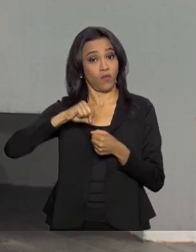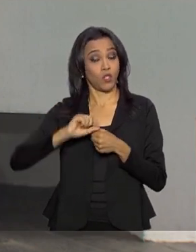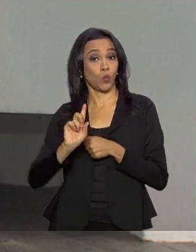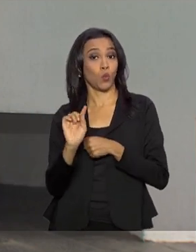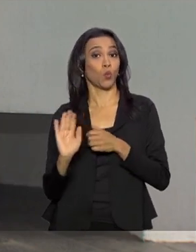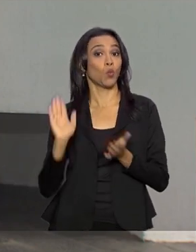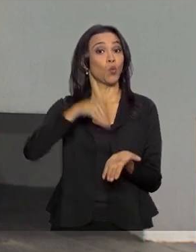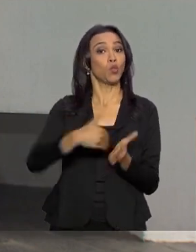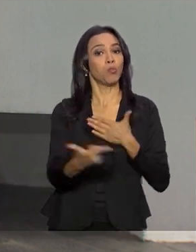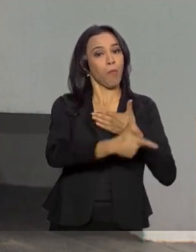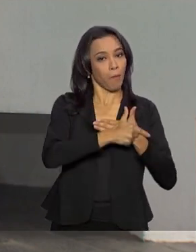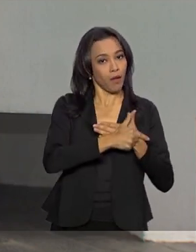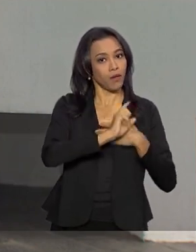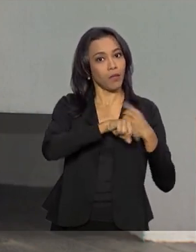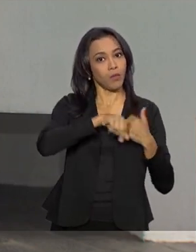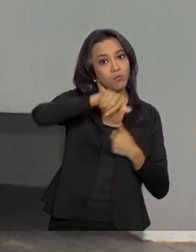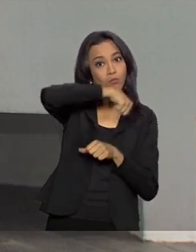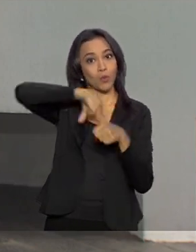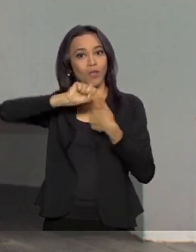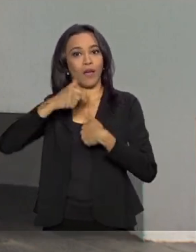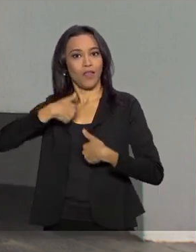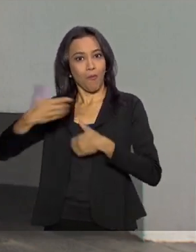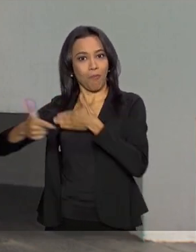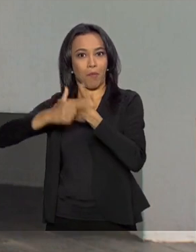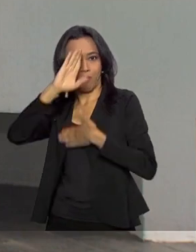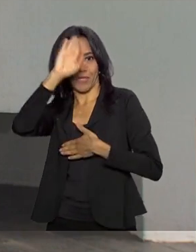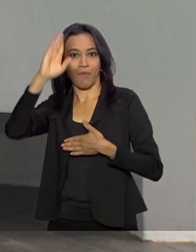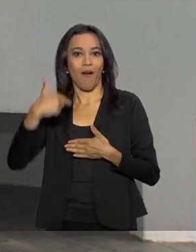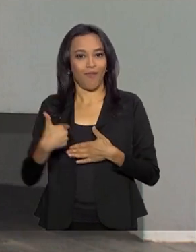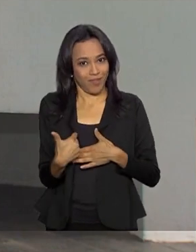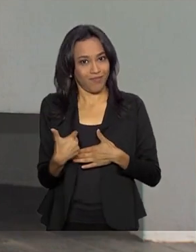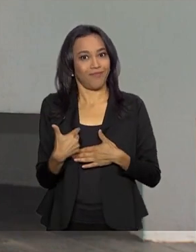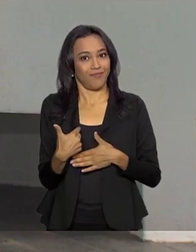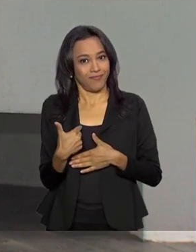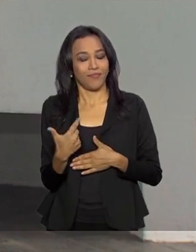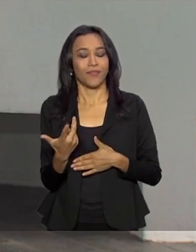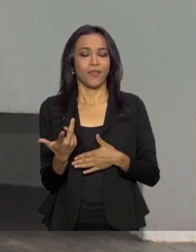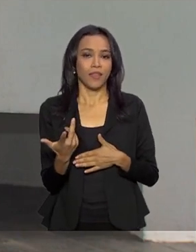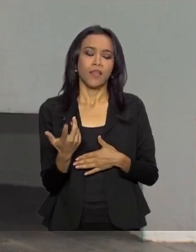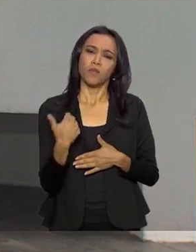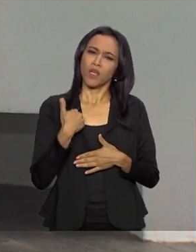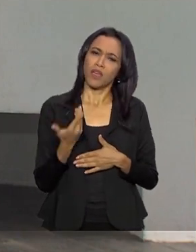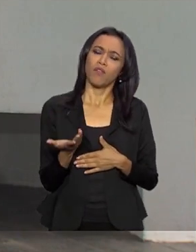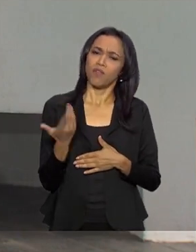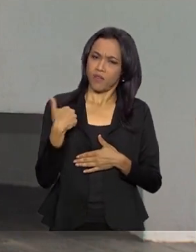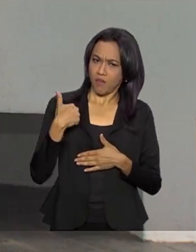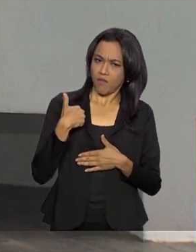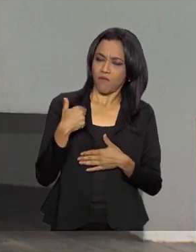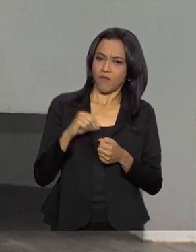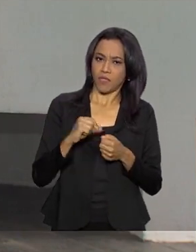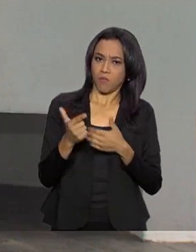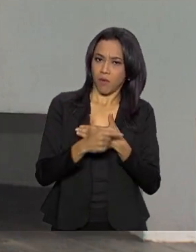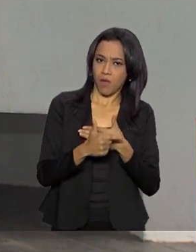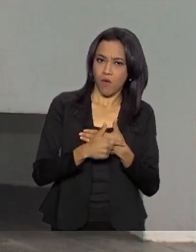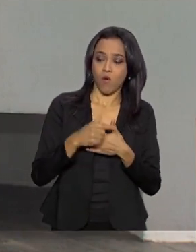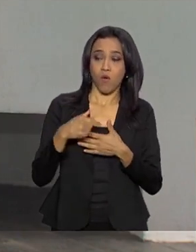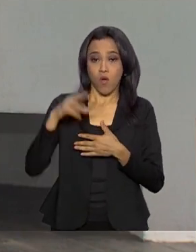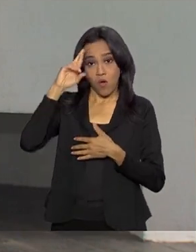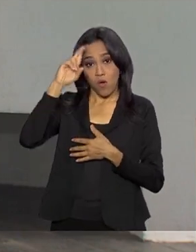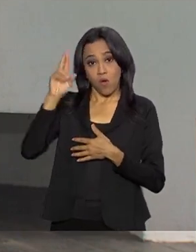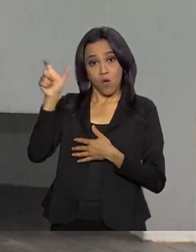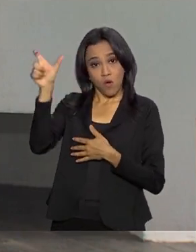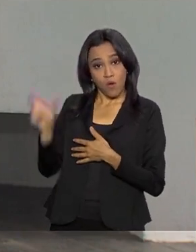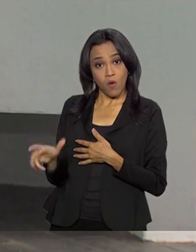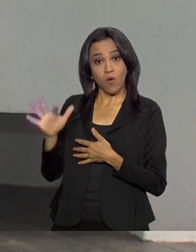passei para o papel principal. porque como eu fazia o último papel e o Flávio custou